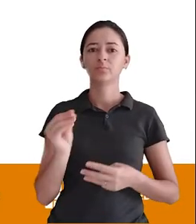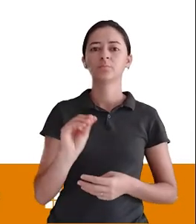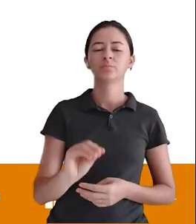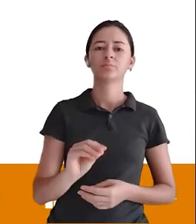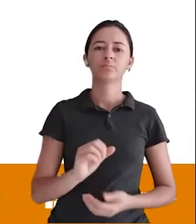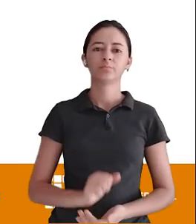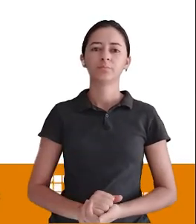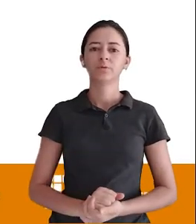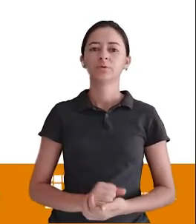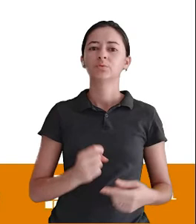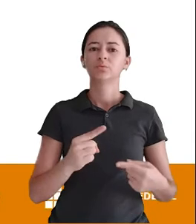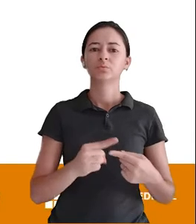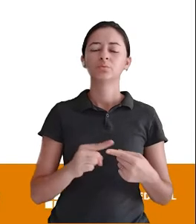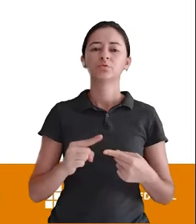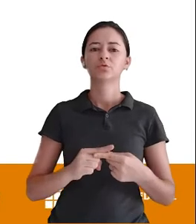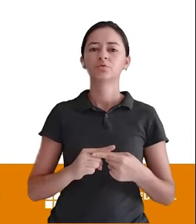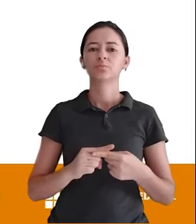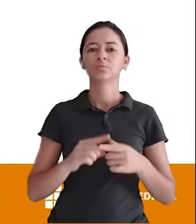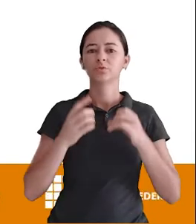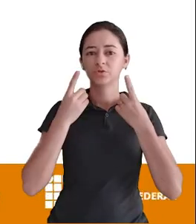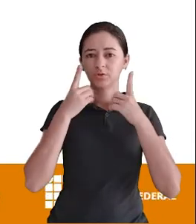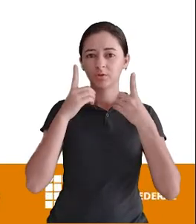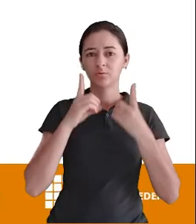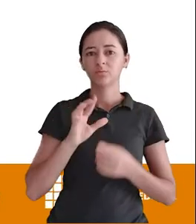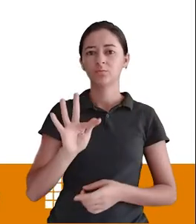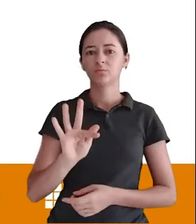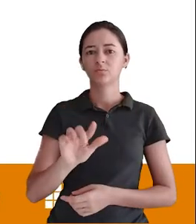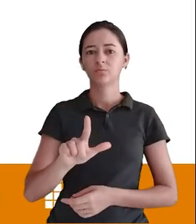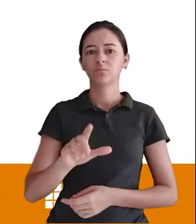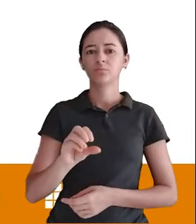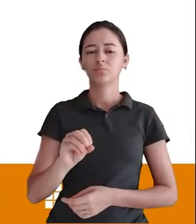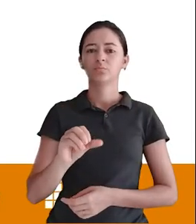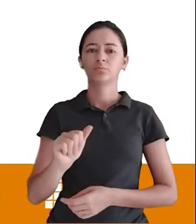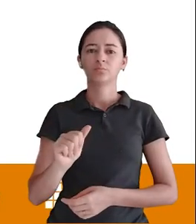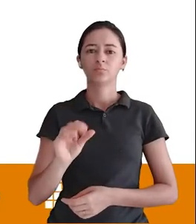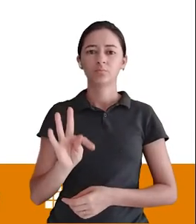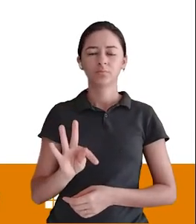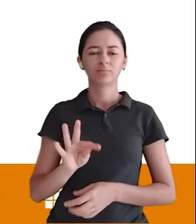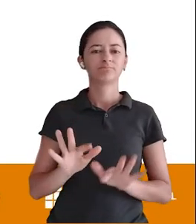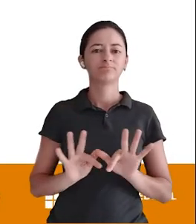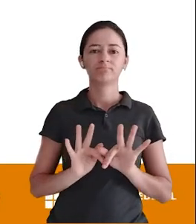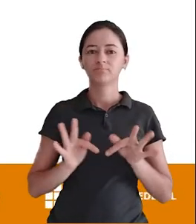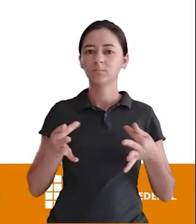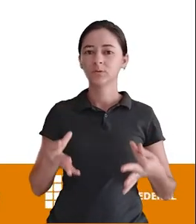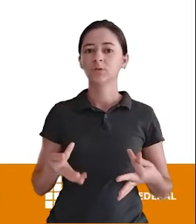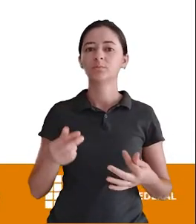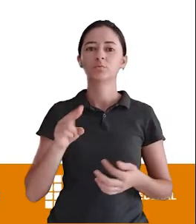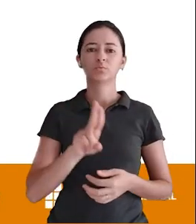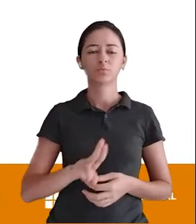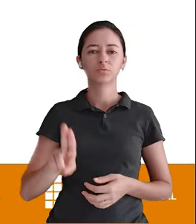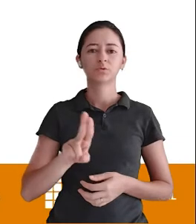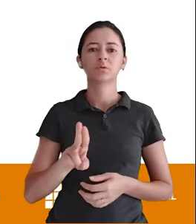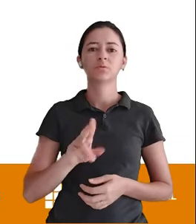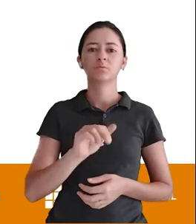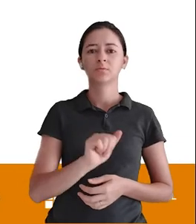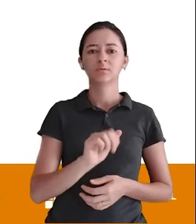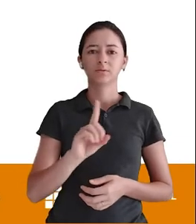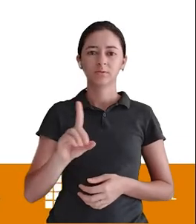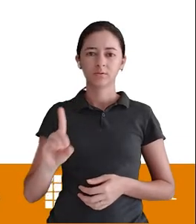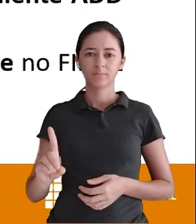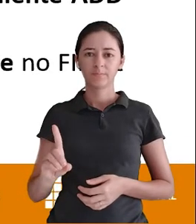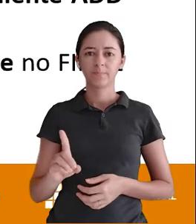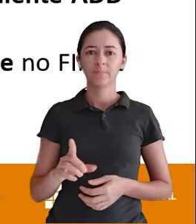Client E o tipo de dado Dele Float Tá Muito simples De usar Esse ADD Beleza